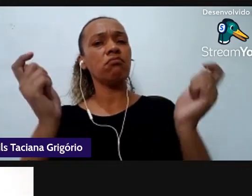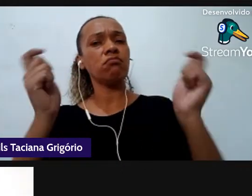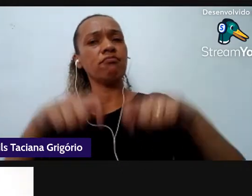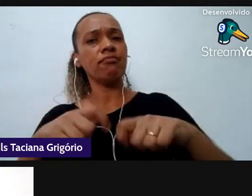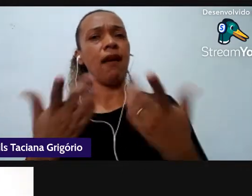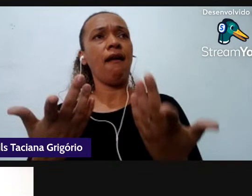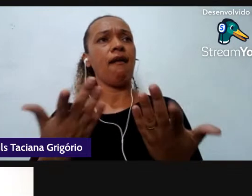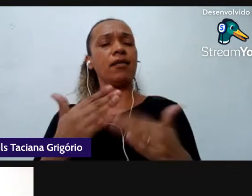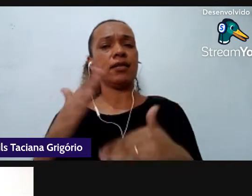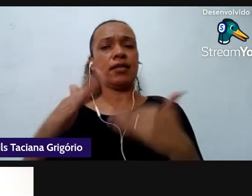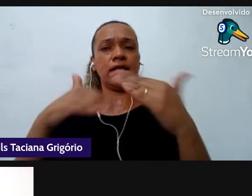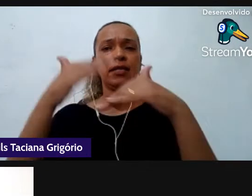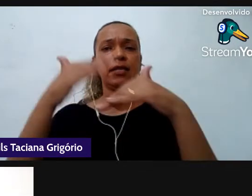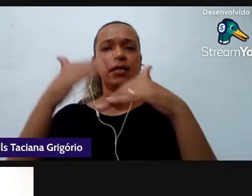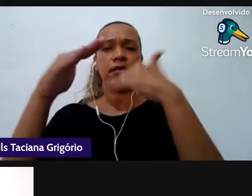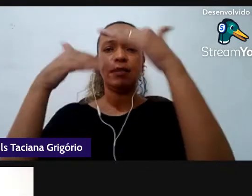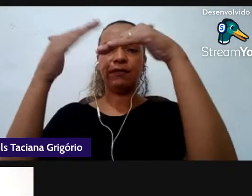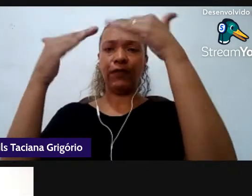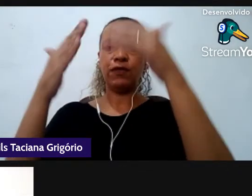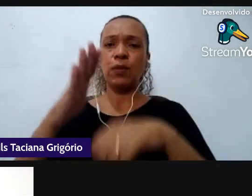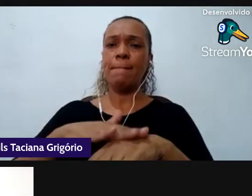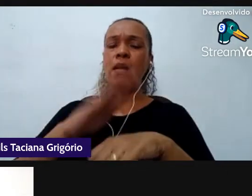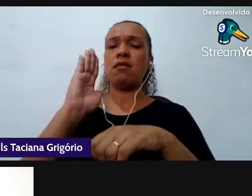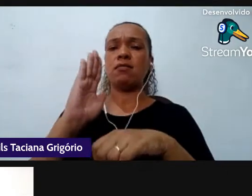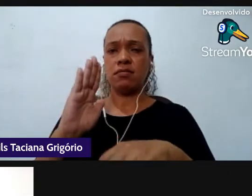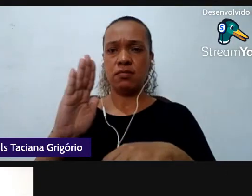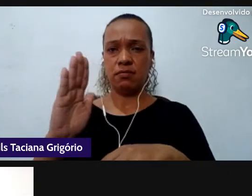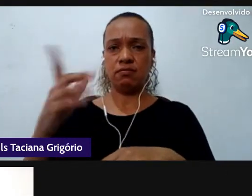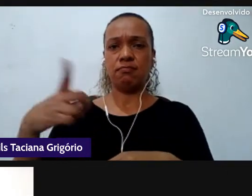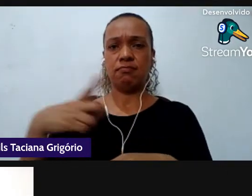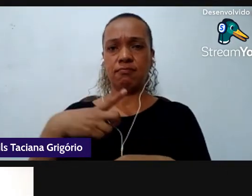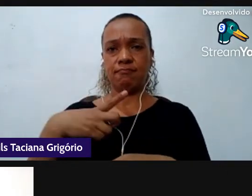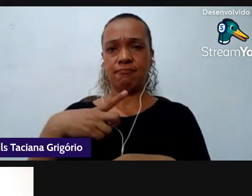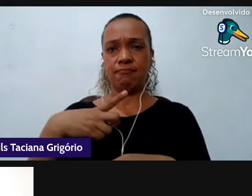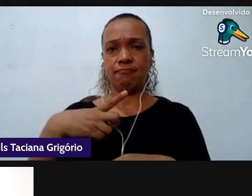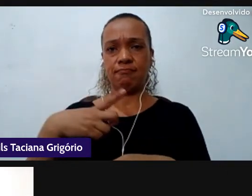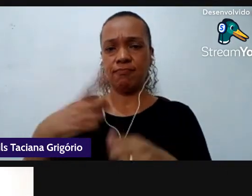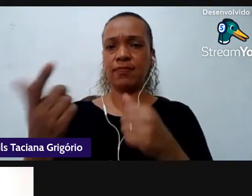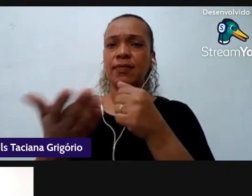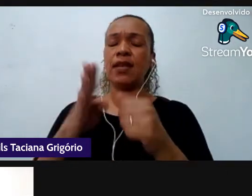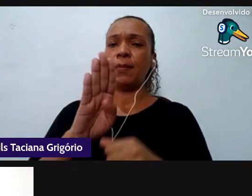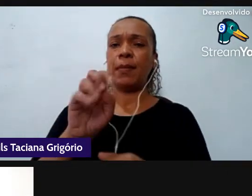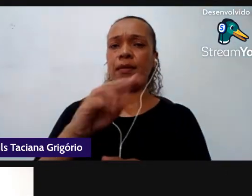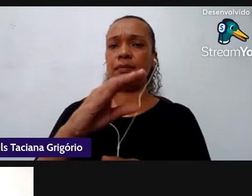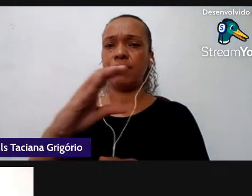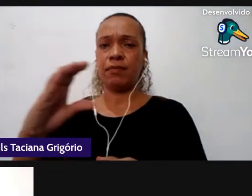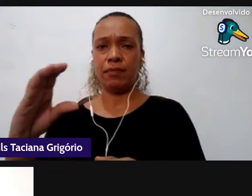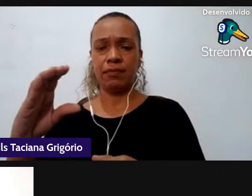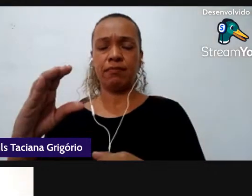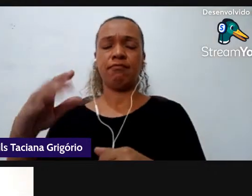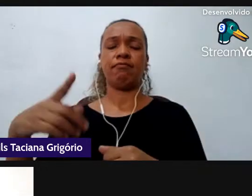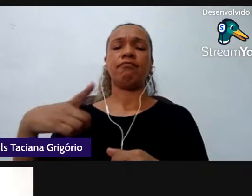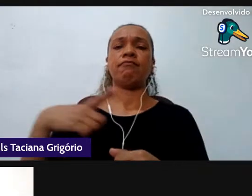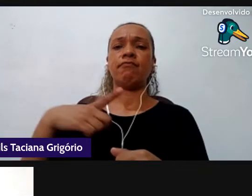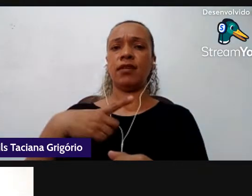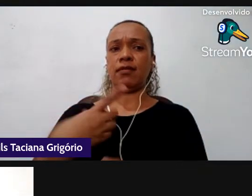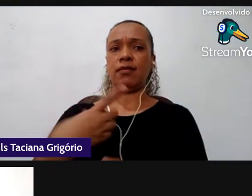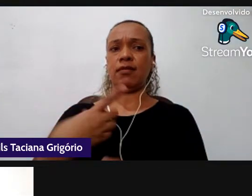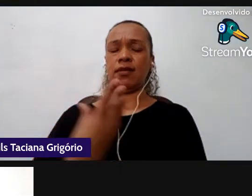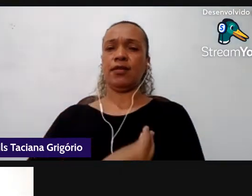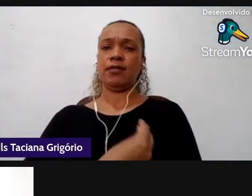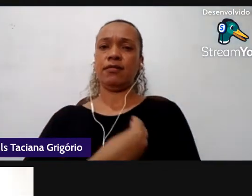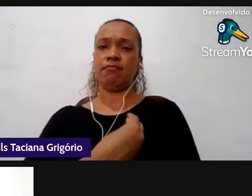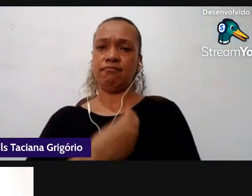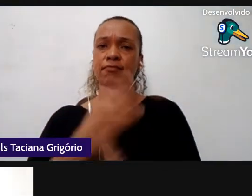desenvolvido cada vez mais ao longo que a gente implementa essa base nacional comum curricular ou a vivencia né nas escolas